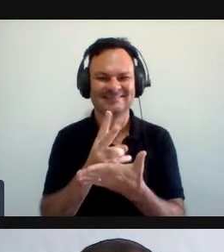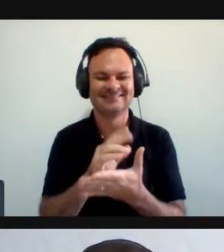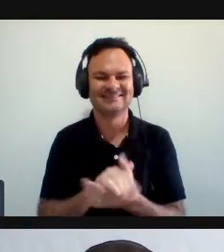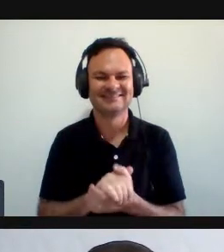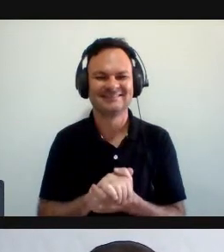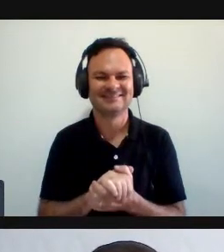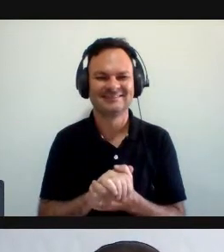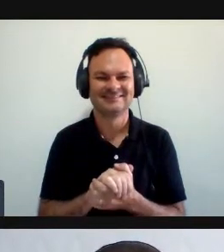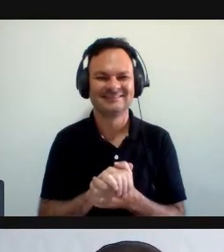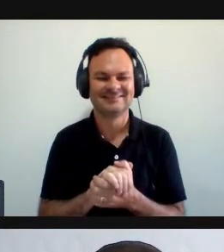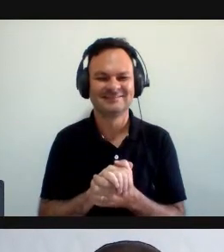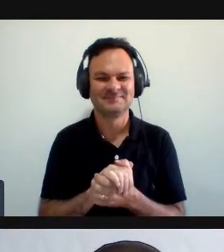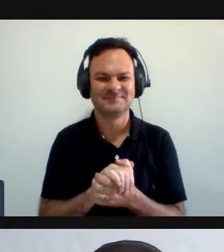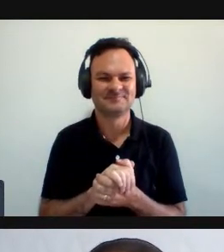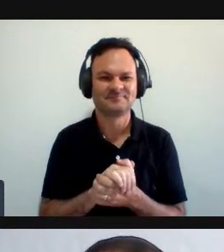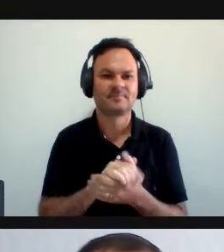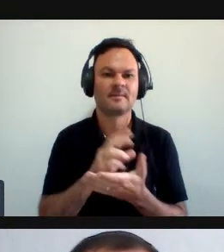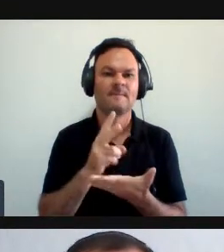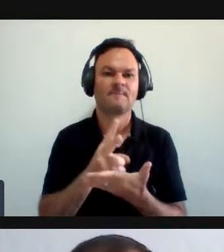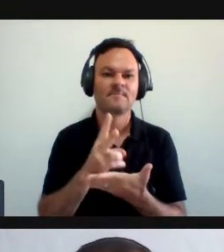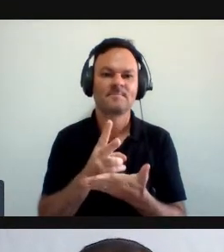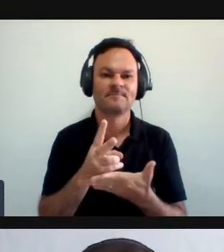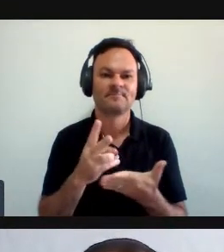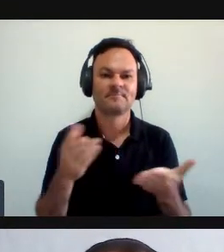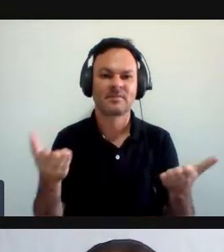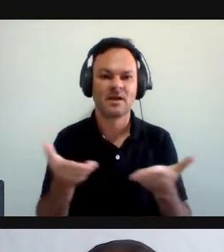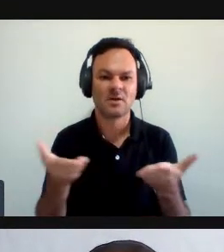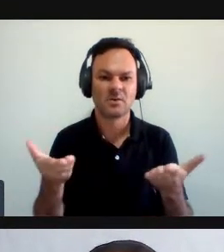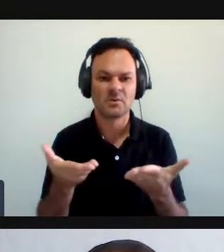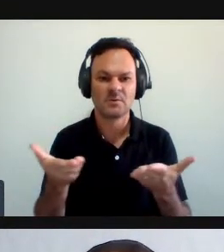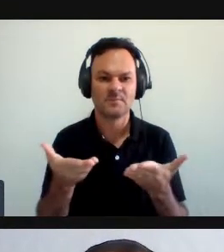Dando continuidade Nesse instante